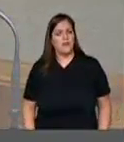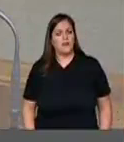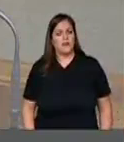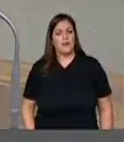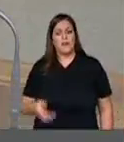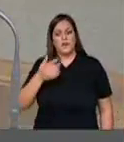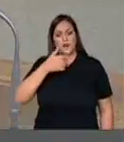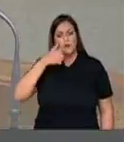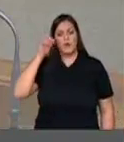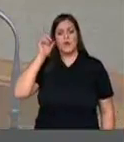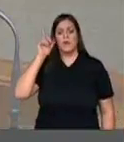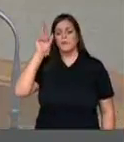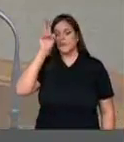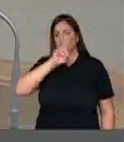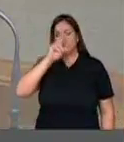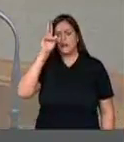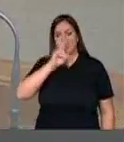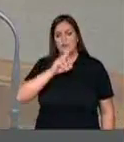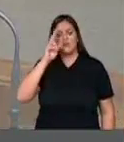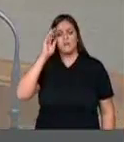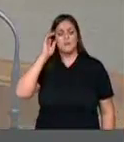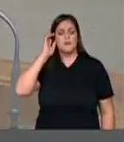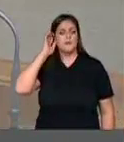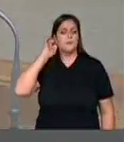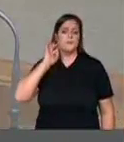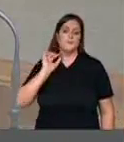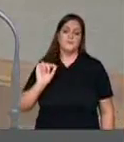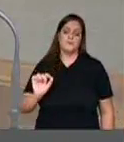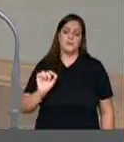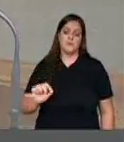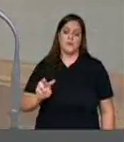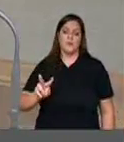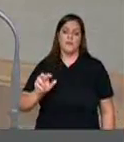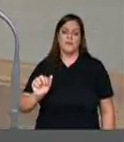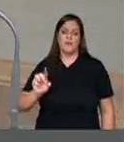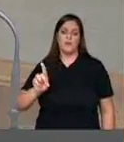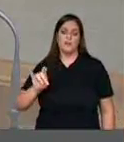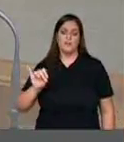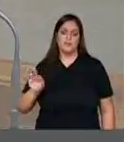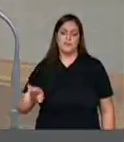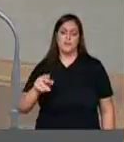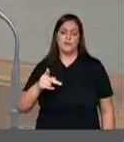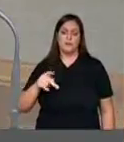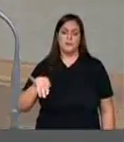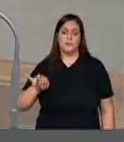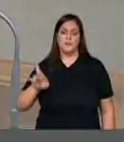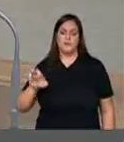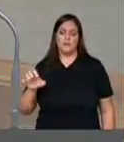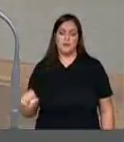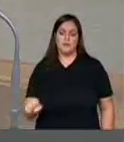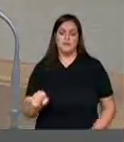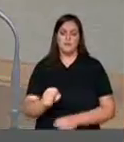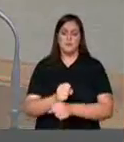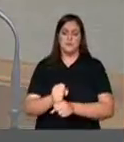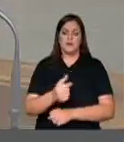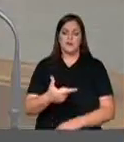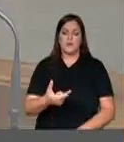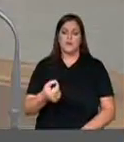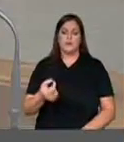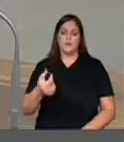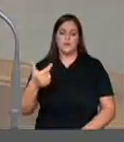a figura inédita e magistral do Valder Pires, que em 2002 barrou o fama